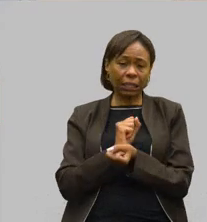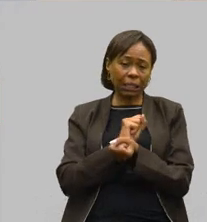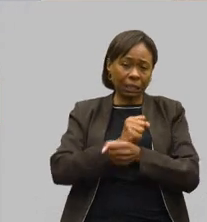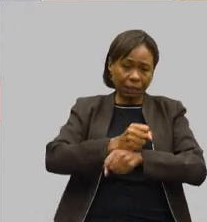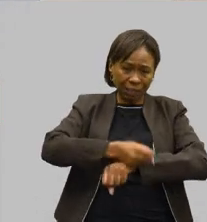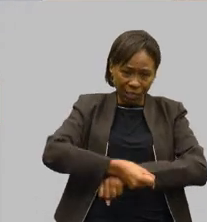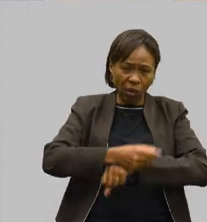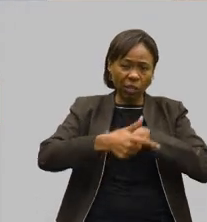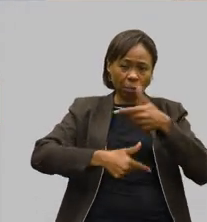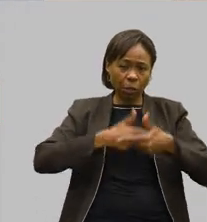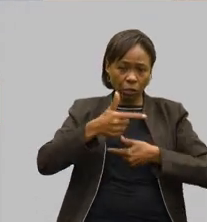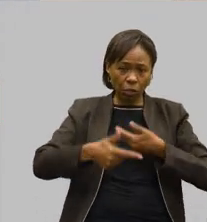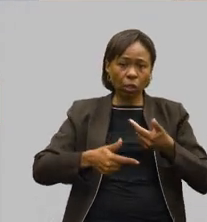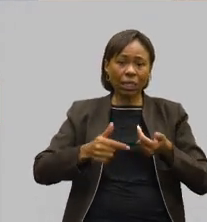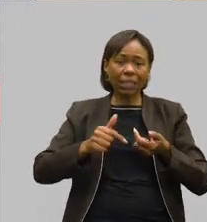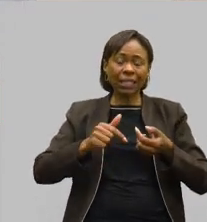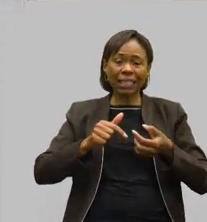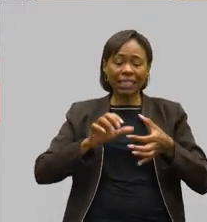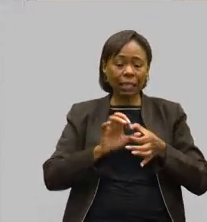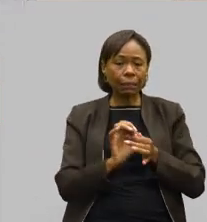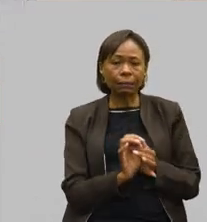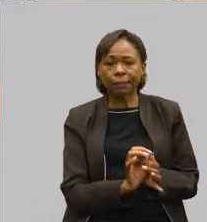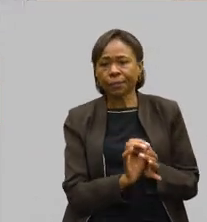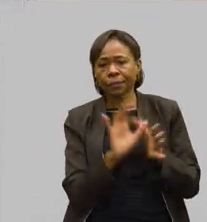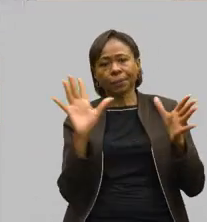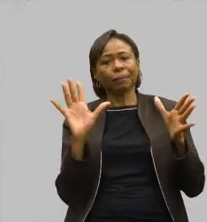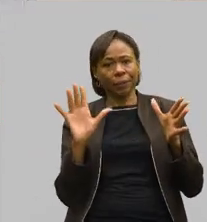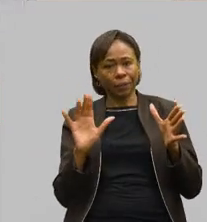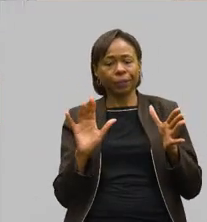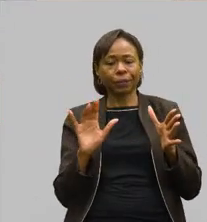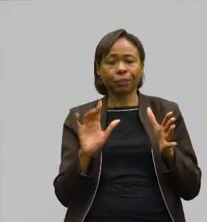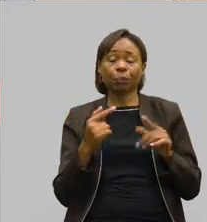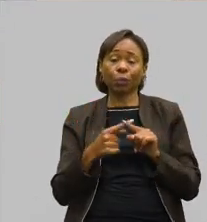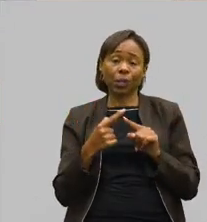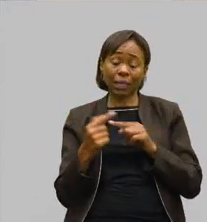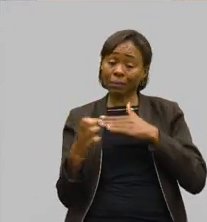empresários que atuam desse formato,